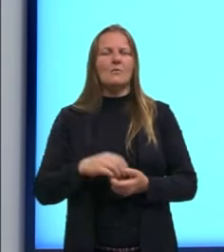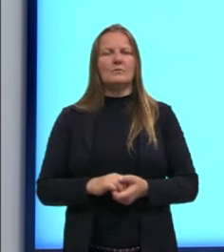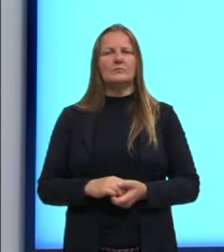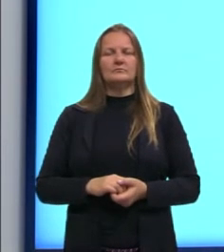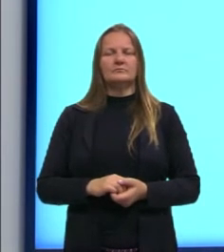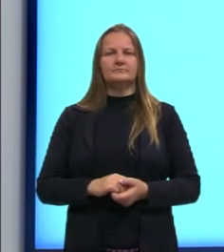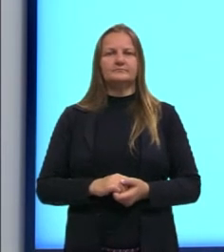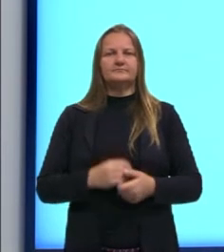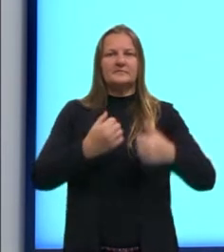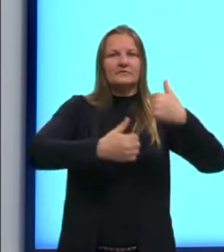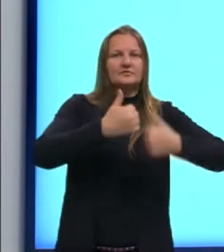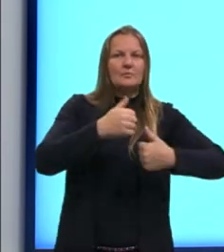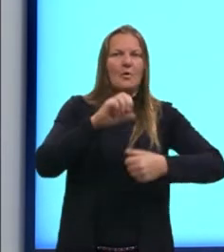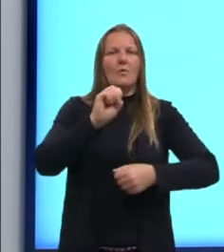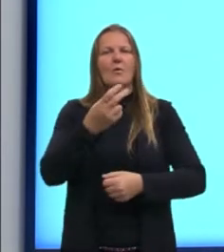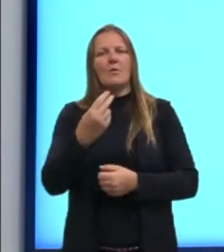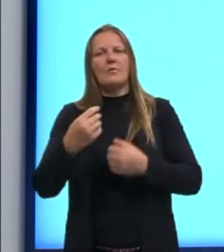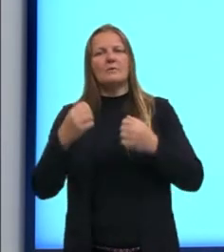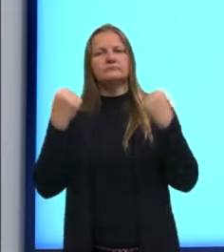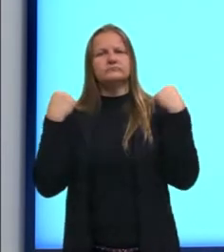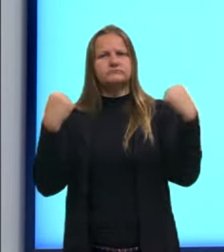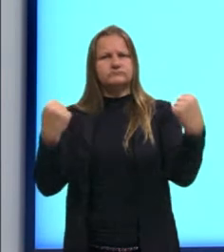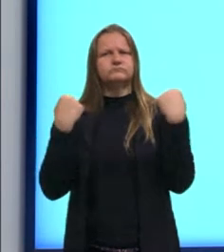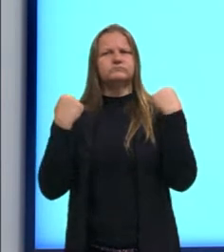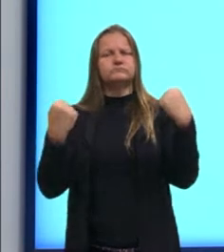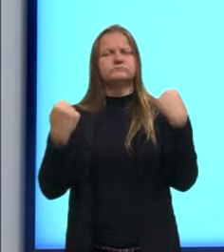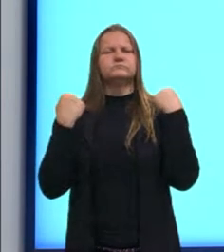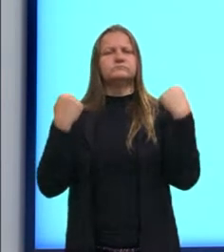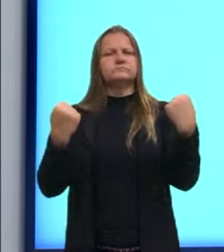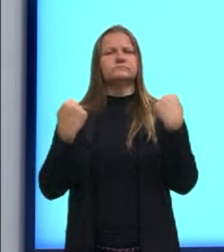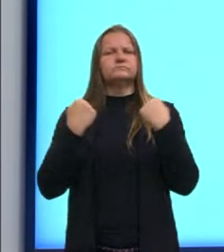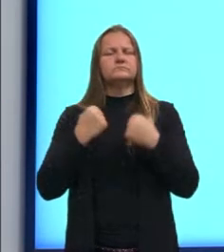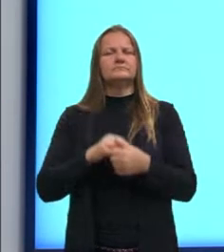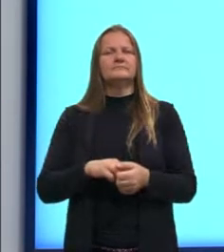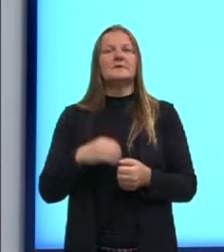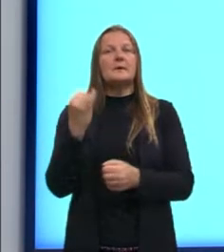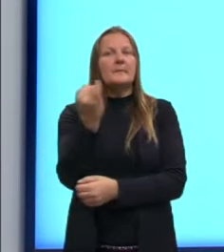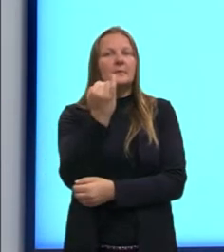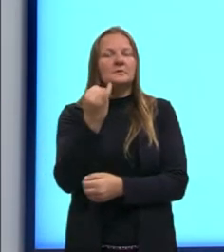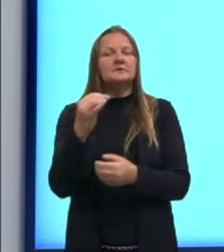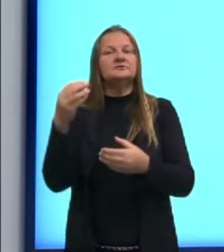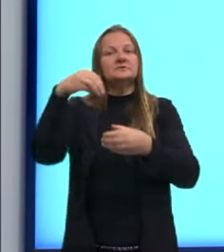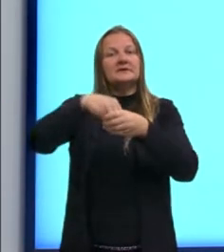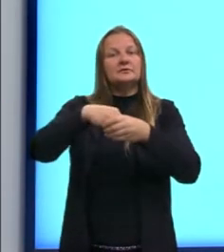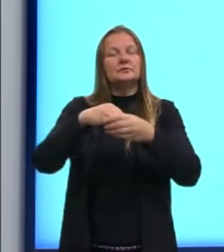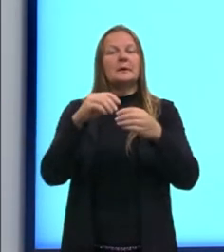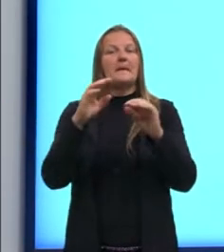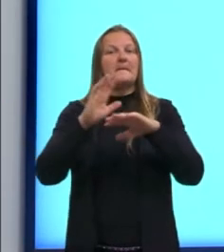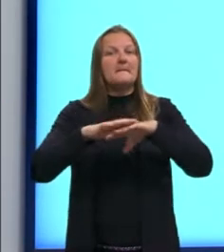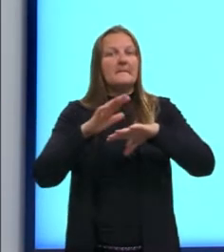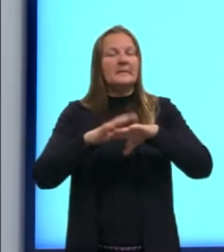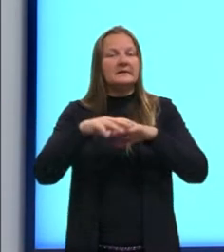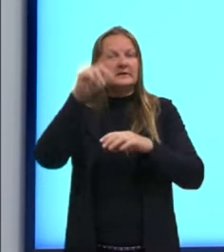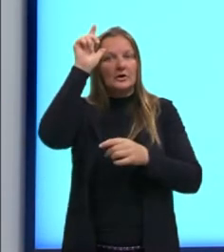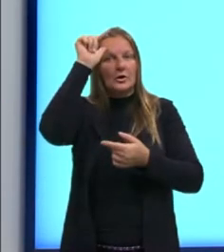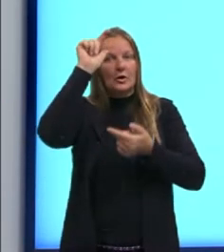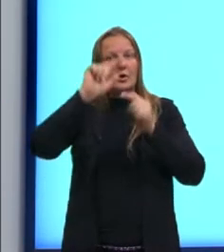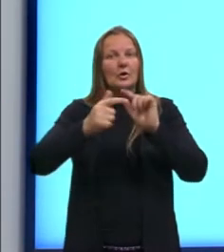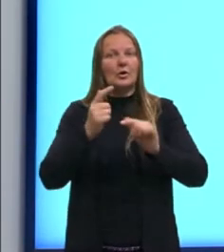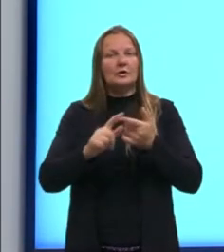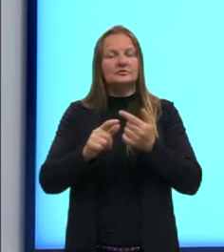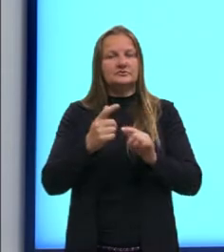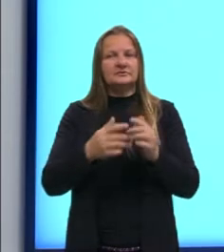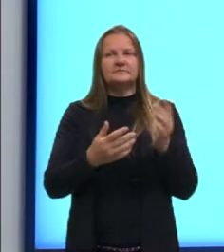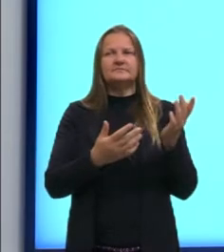Aqui, então, eu destaquei esses termos aí que são muito importantes dentro da matemática e dentro da lógica proposicional.